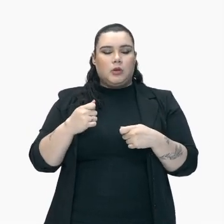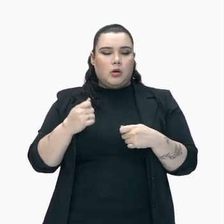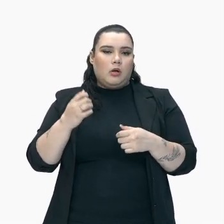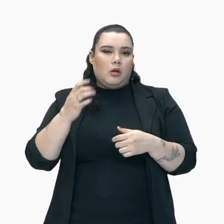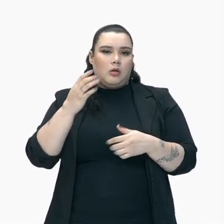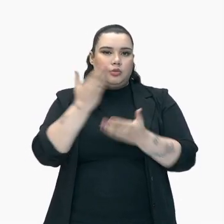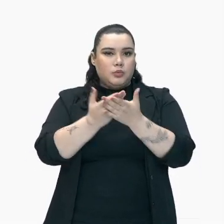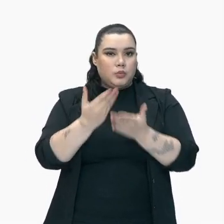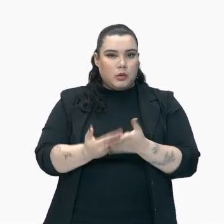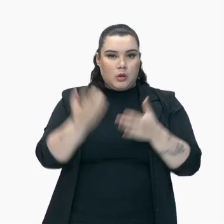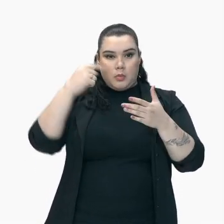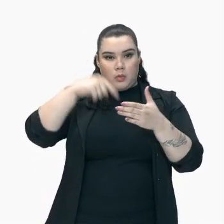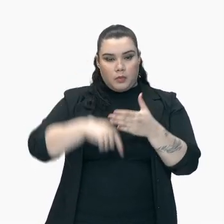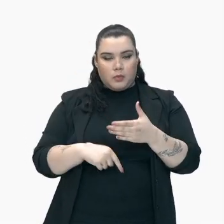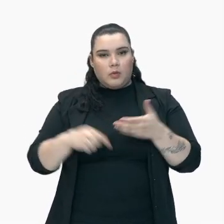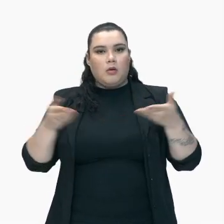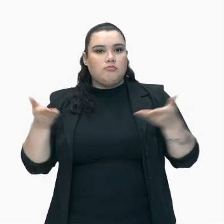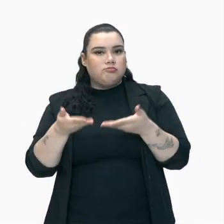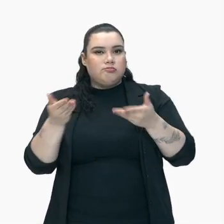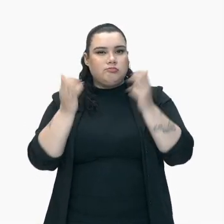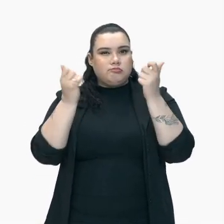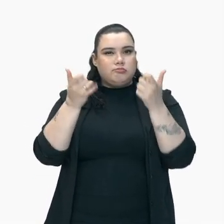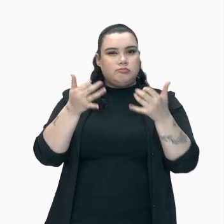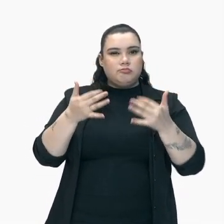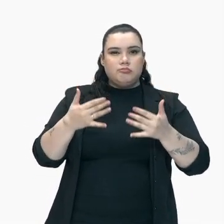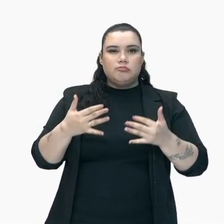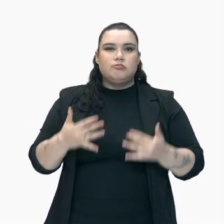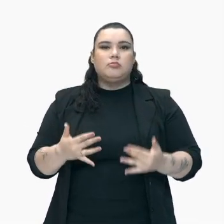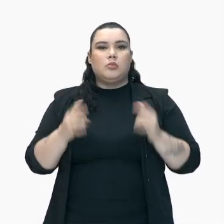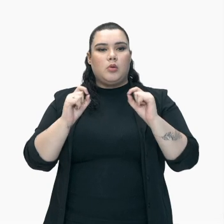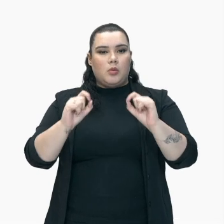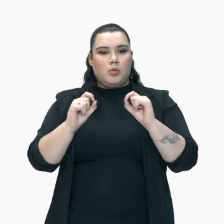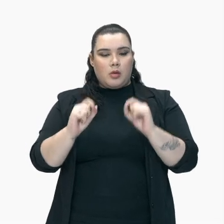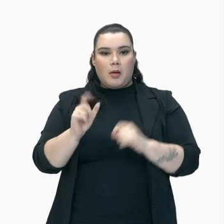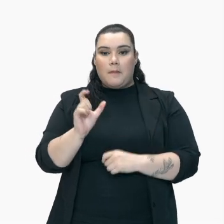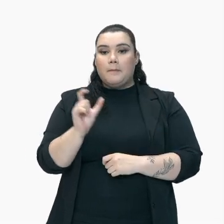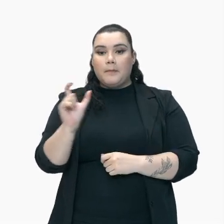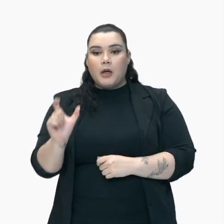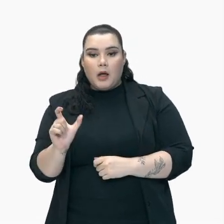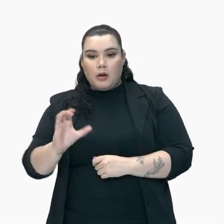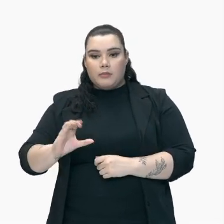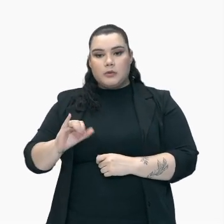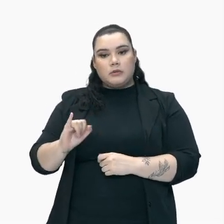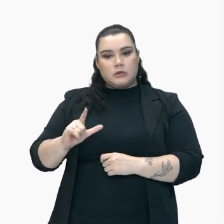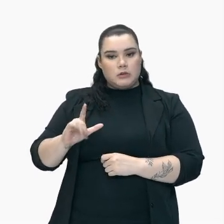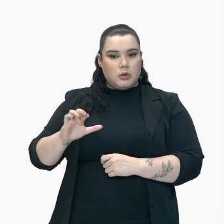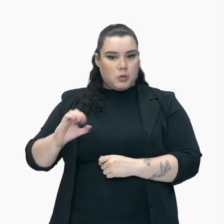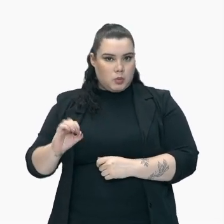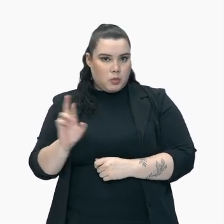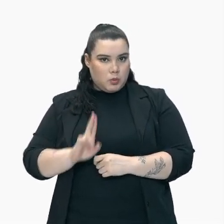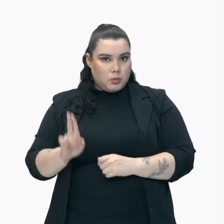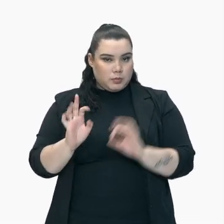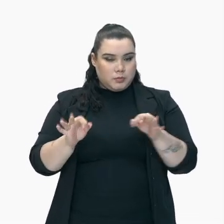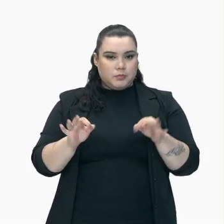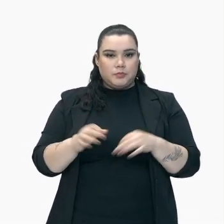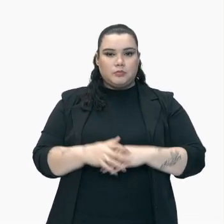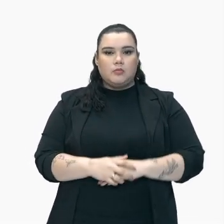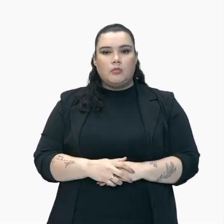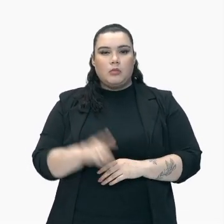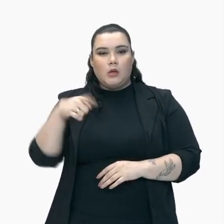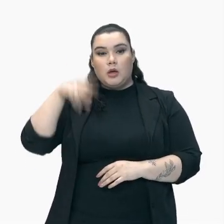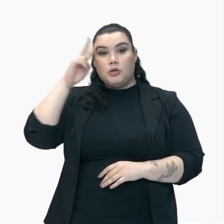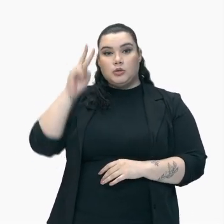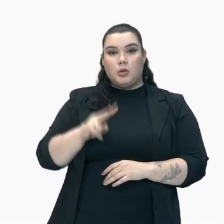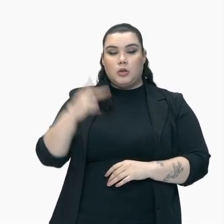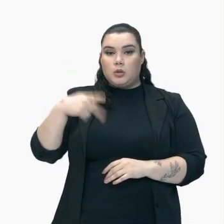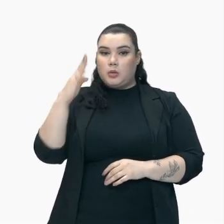possível A gente vai abordar Essa nomenclatura De ciclo do ouro Foi o período O história Brasileira